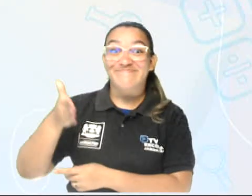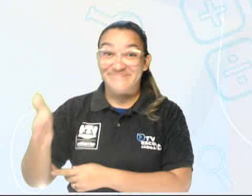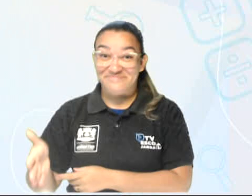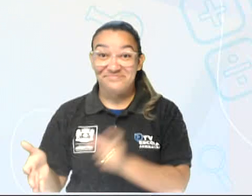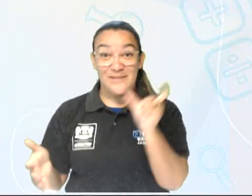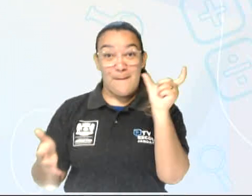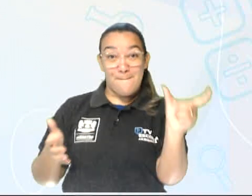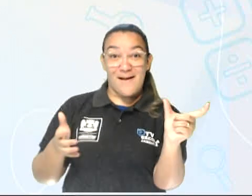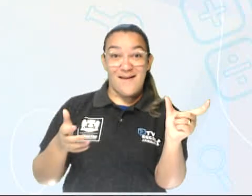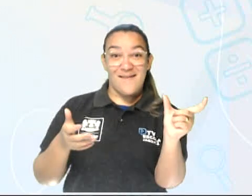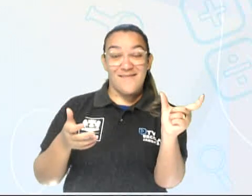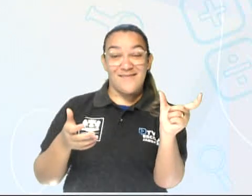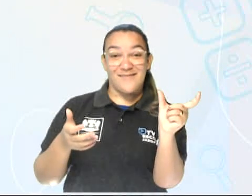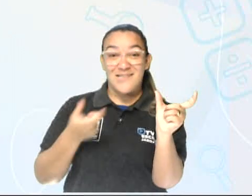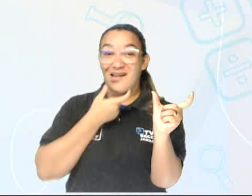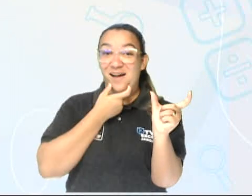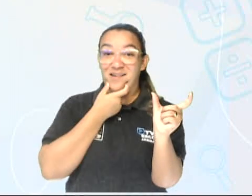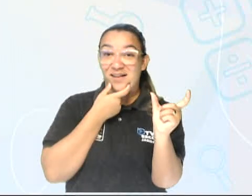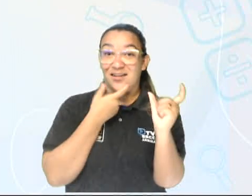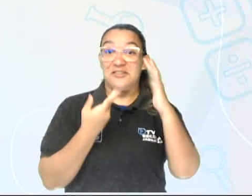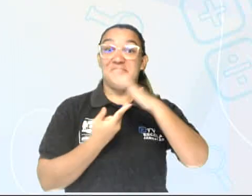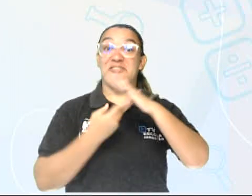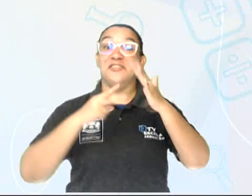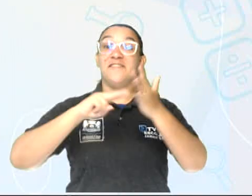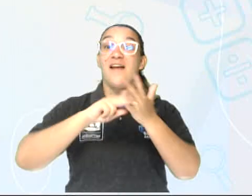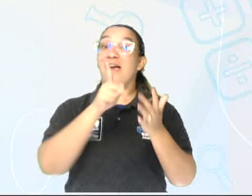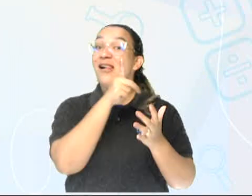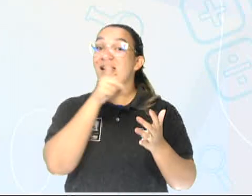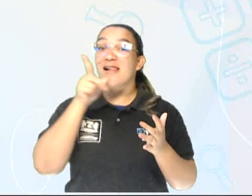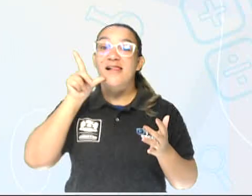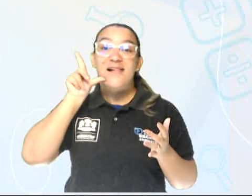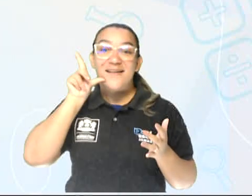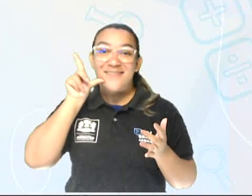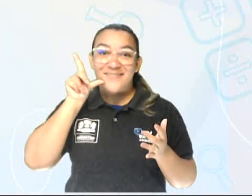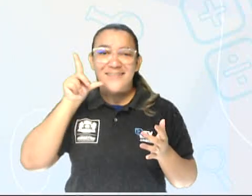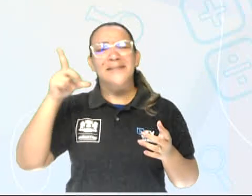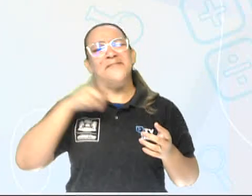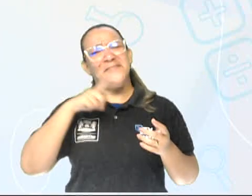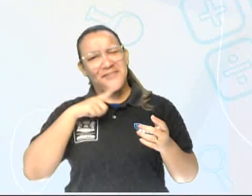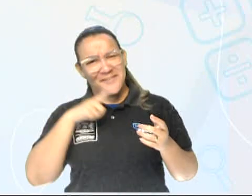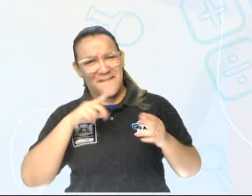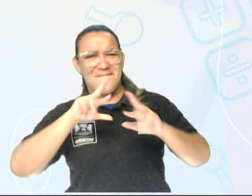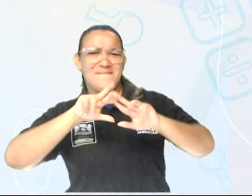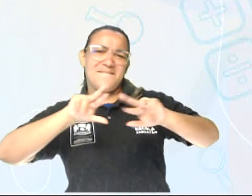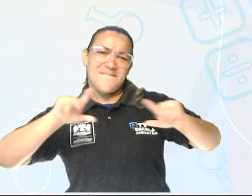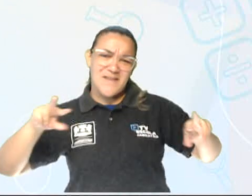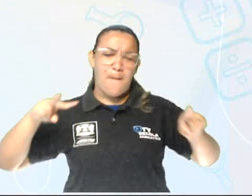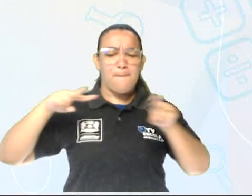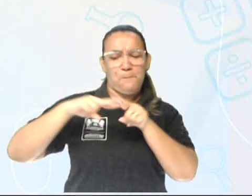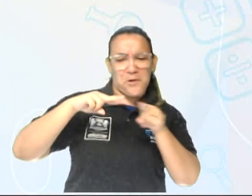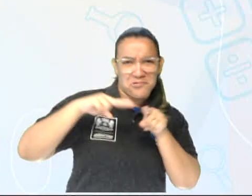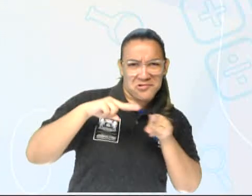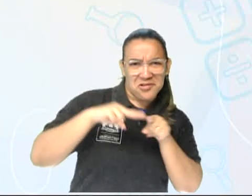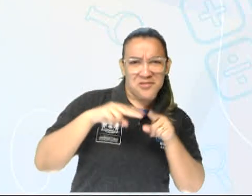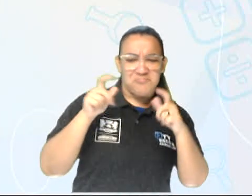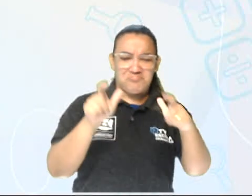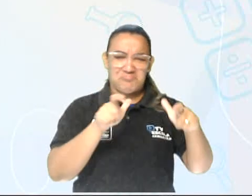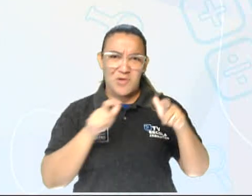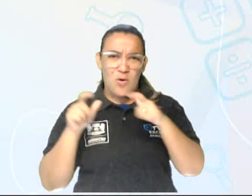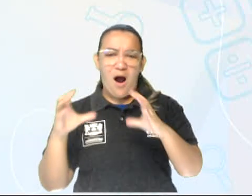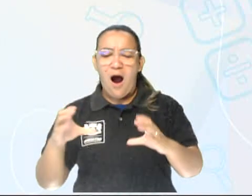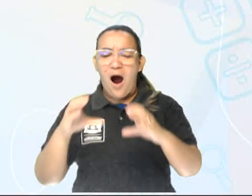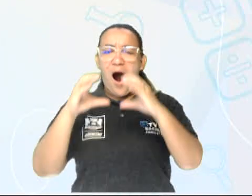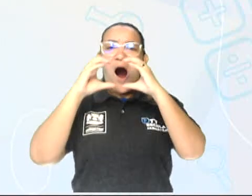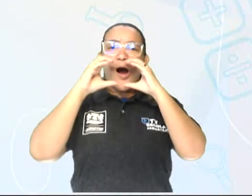Snack Bar. Então, a gente tem vários Snack Bars, como por exemplo, pizzarias, lugares que vendem